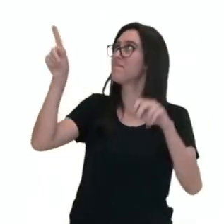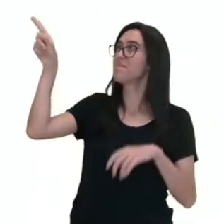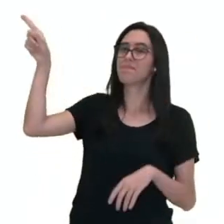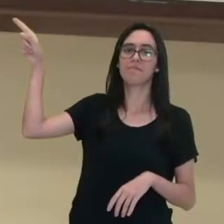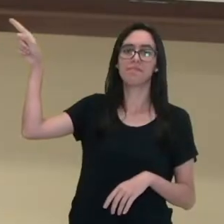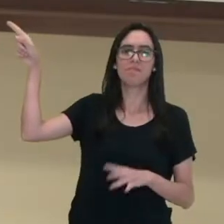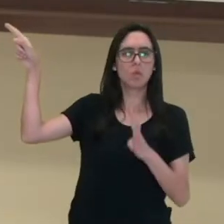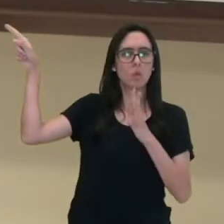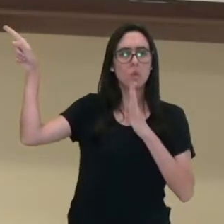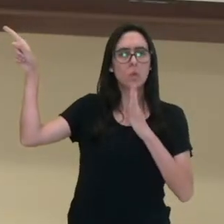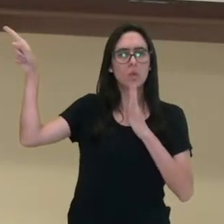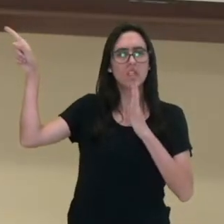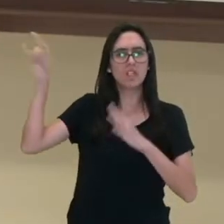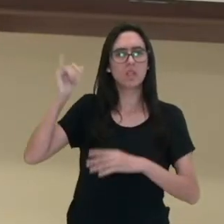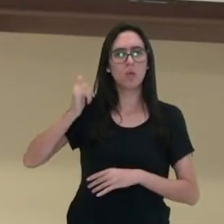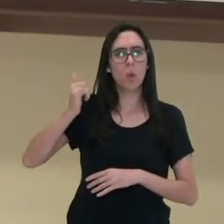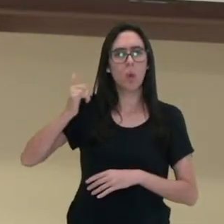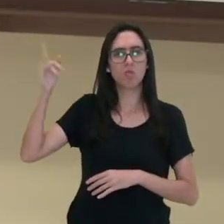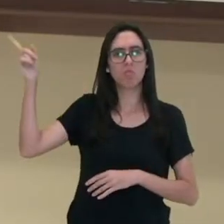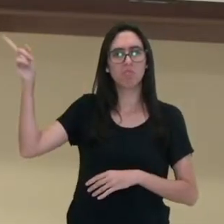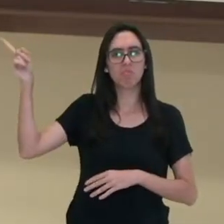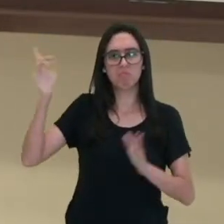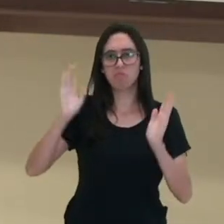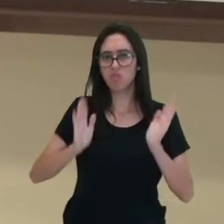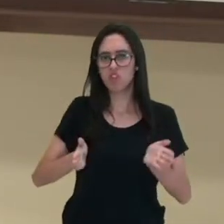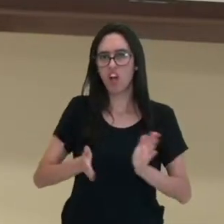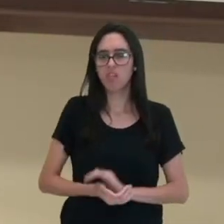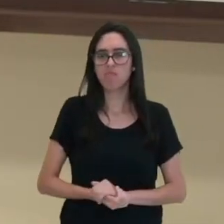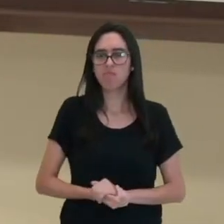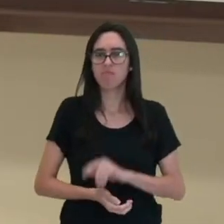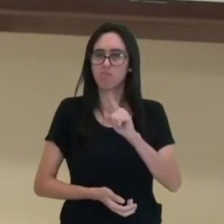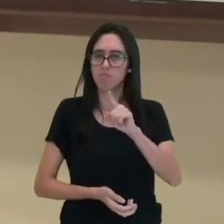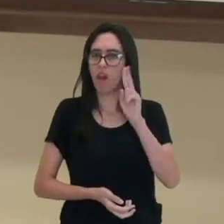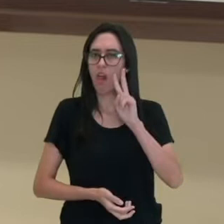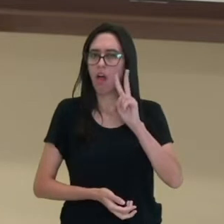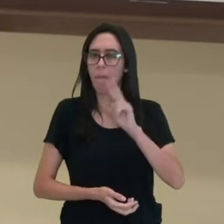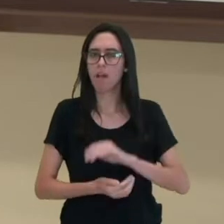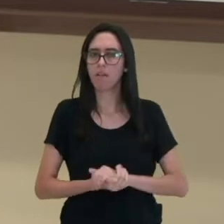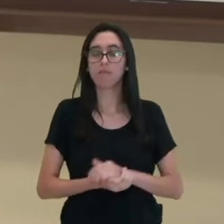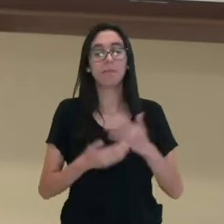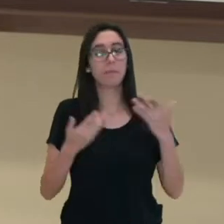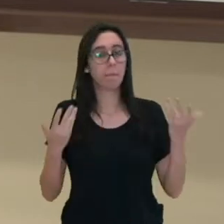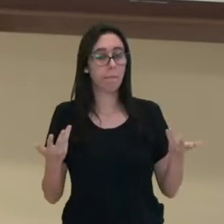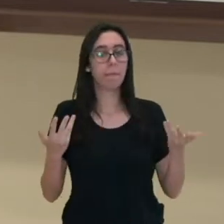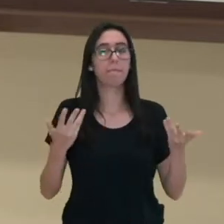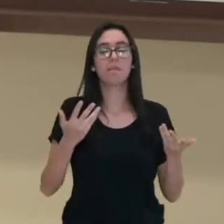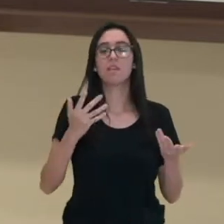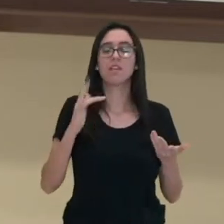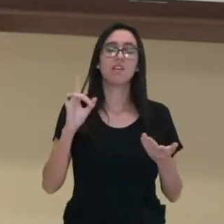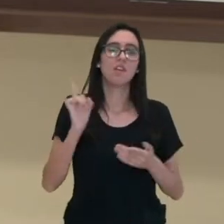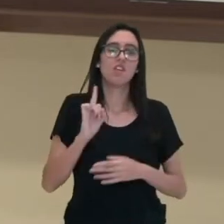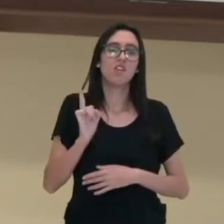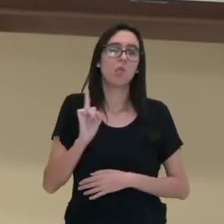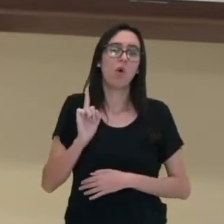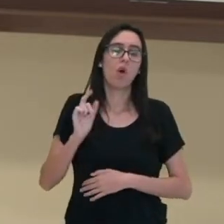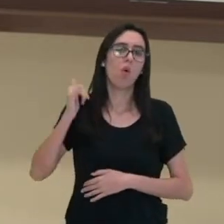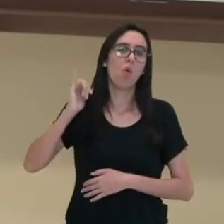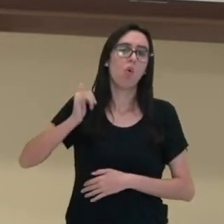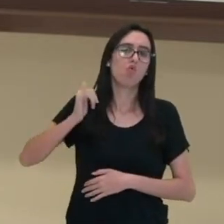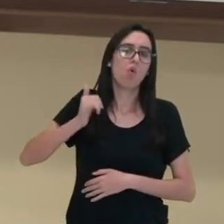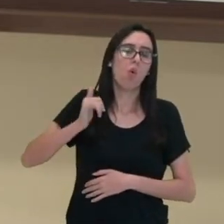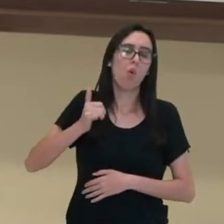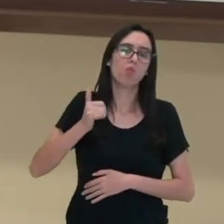Vocês já leram, já tiveram a oportunidade de fazer a leitura desse conto? Se lembram? Então vejam, é um conto que traz ali como o próprio título